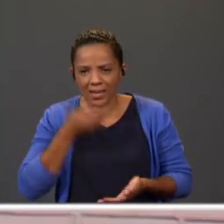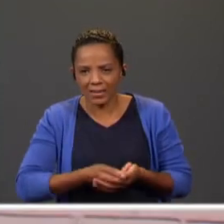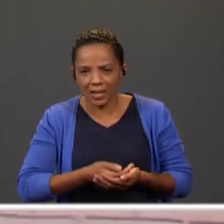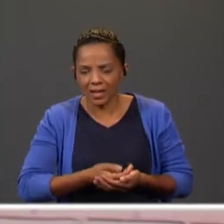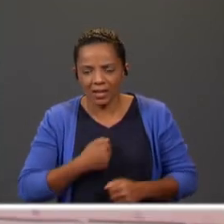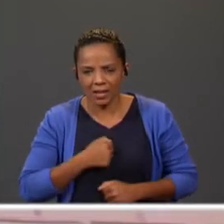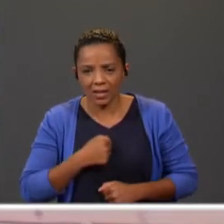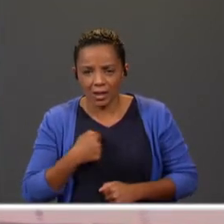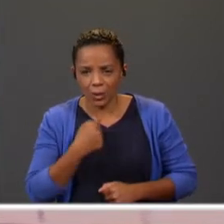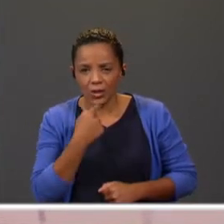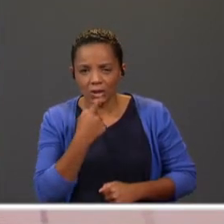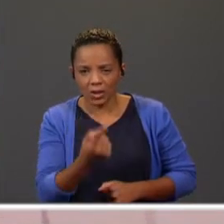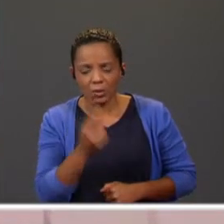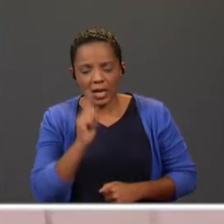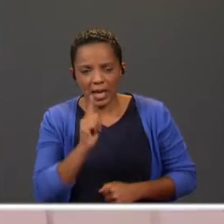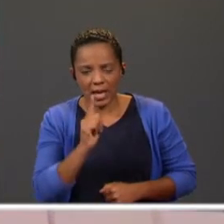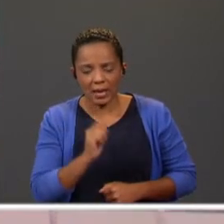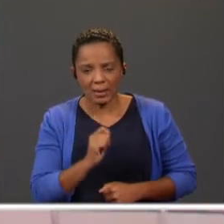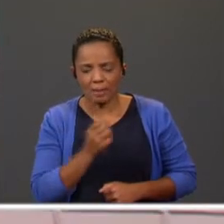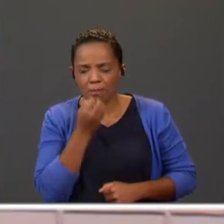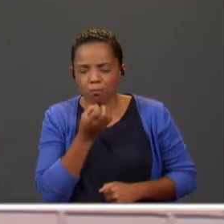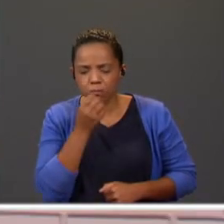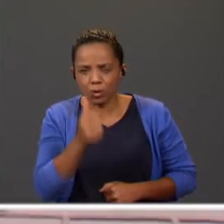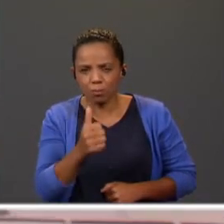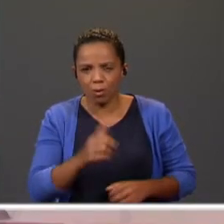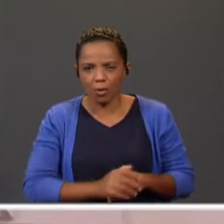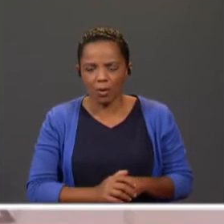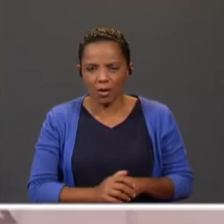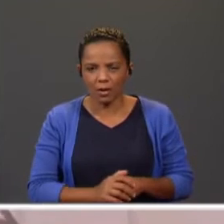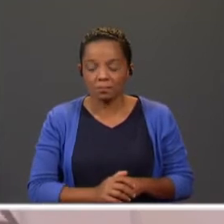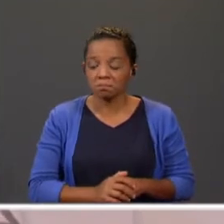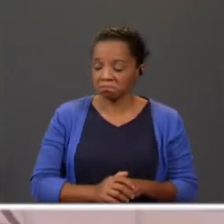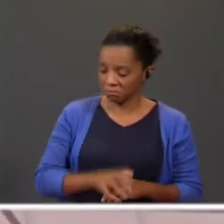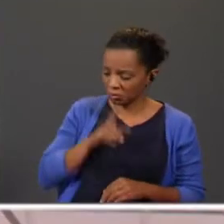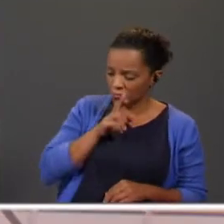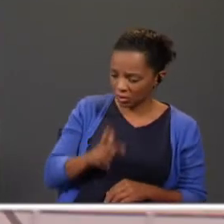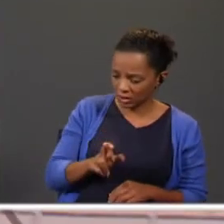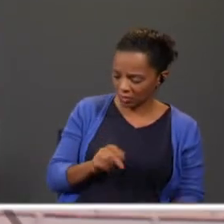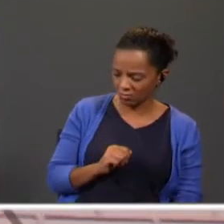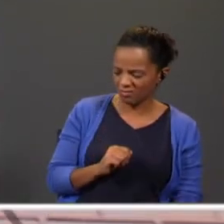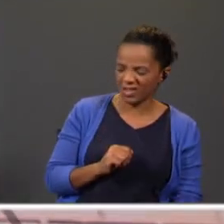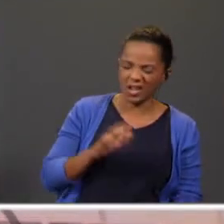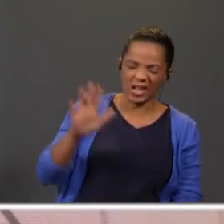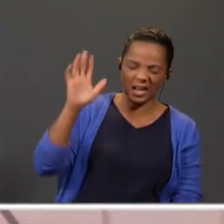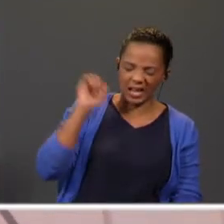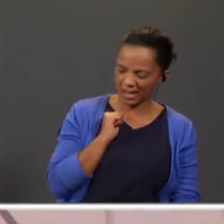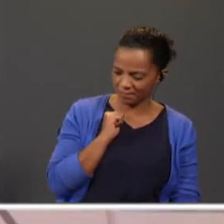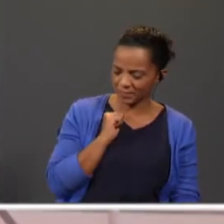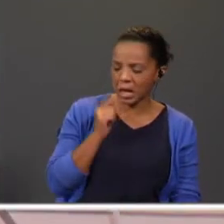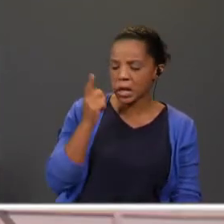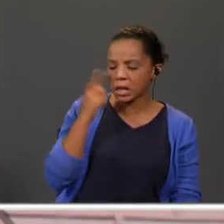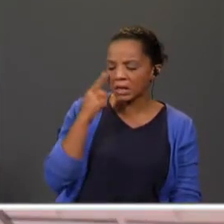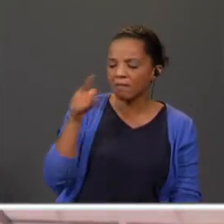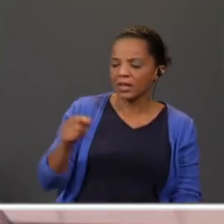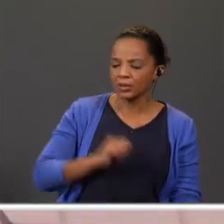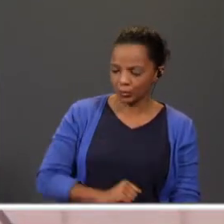Só lhes digo que é uma coisa muito boa. Responderam-lhe Ah, sempre queremos ver